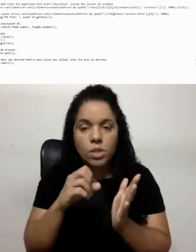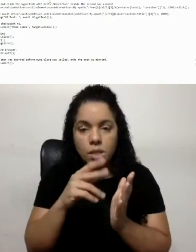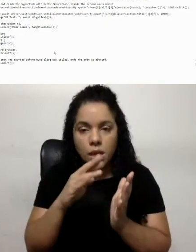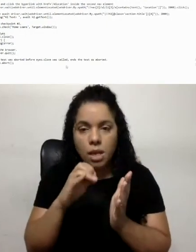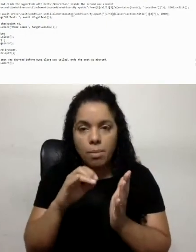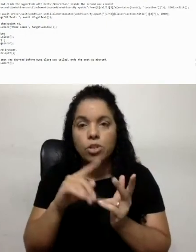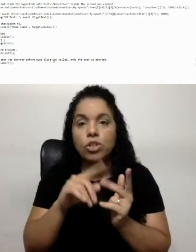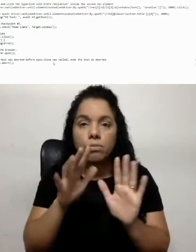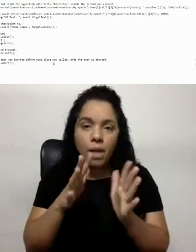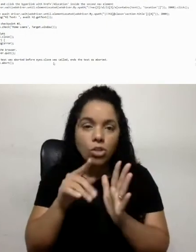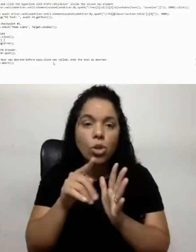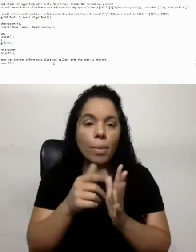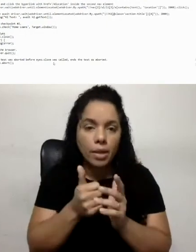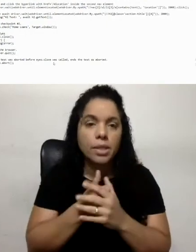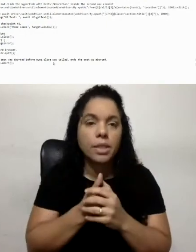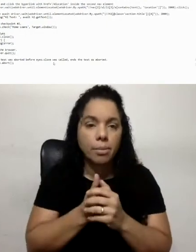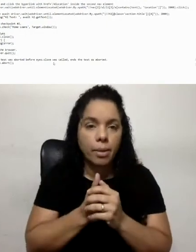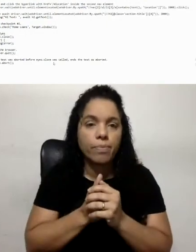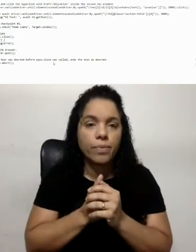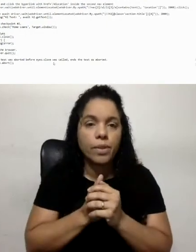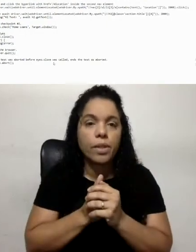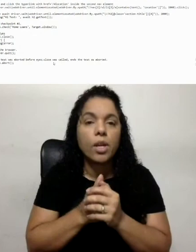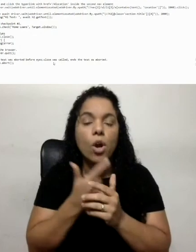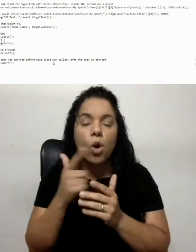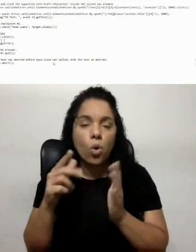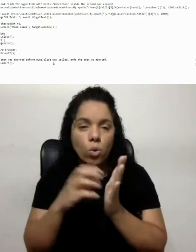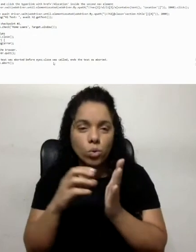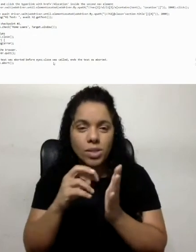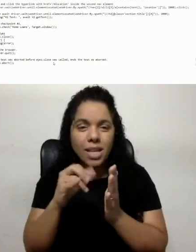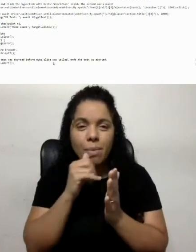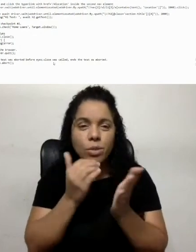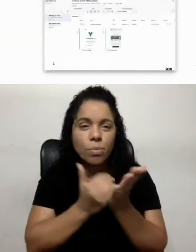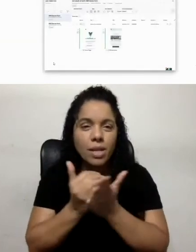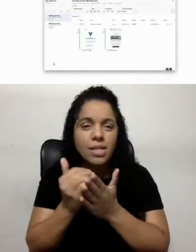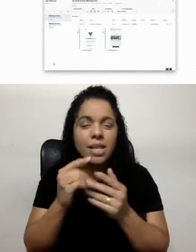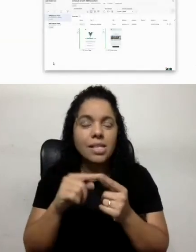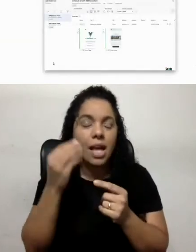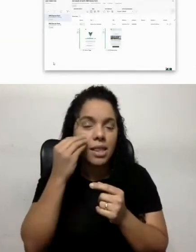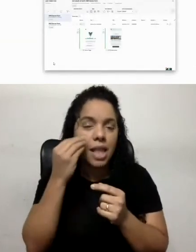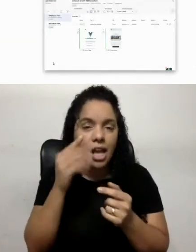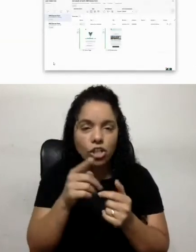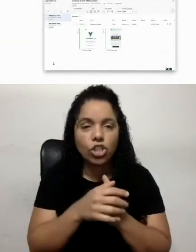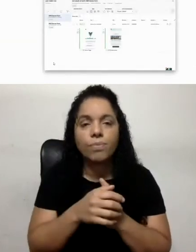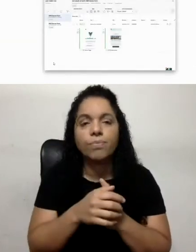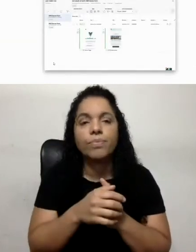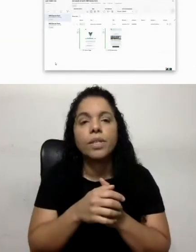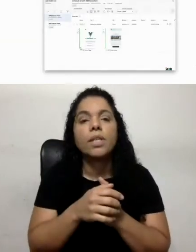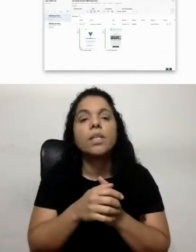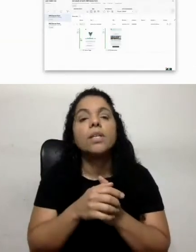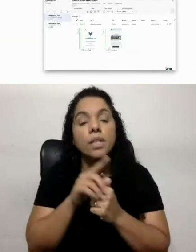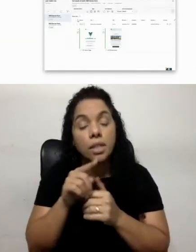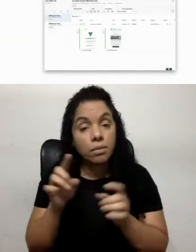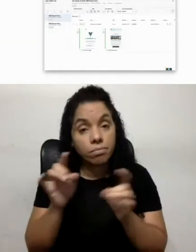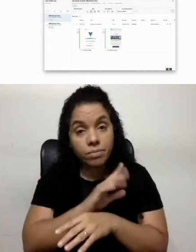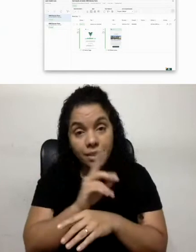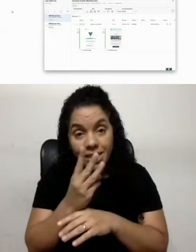Aqui foi mais ou menos também, outro script também aí para estartar o nosso teste. E logo quando a gente faz essas